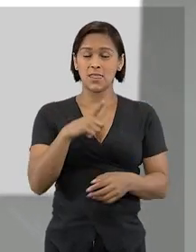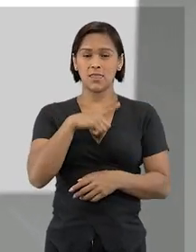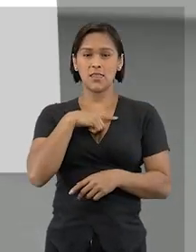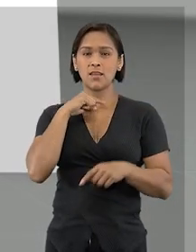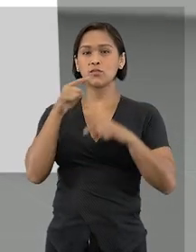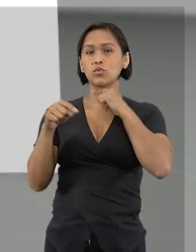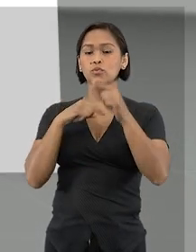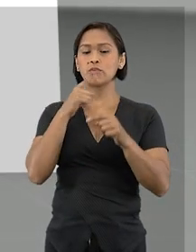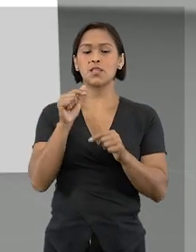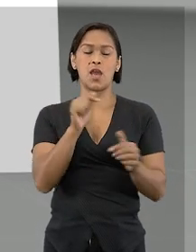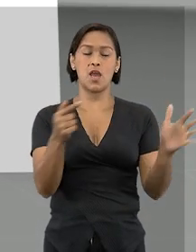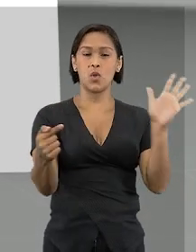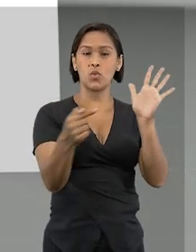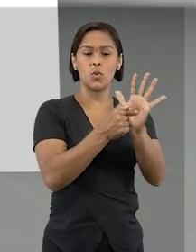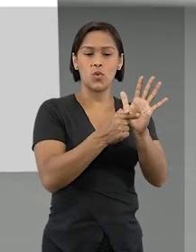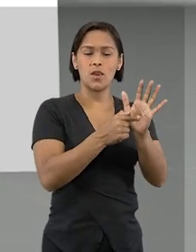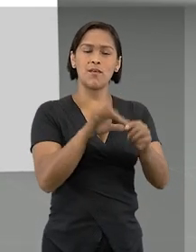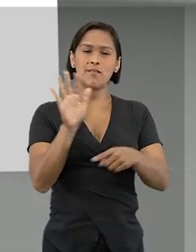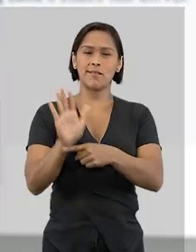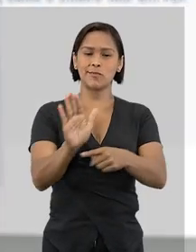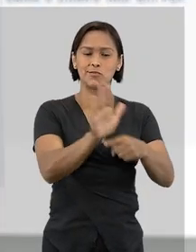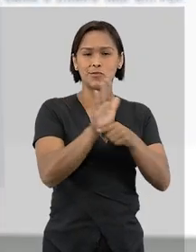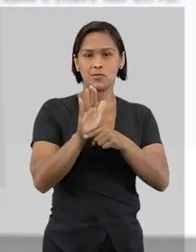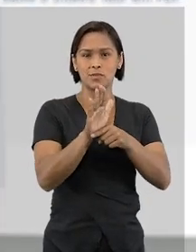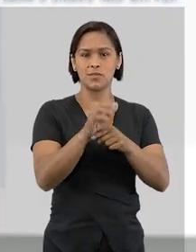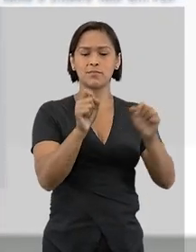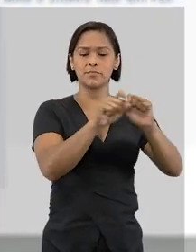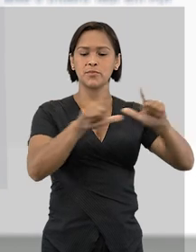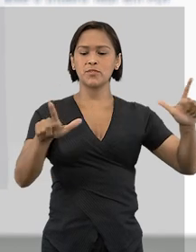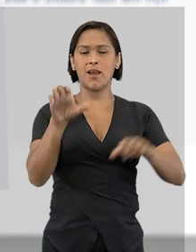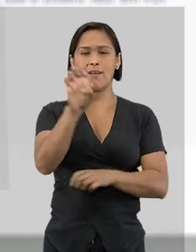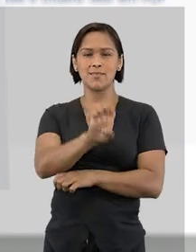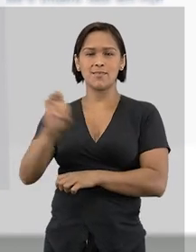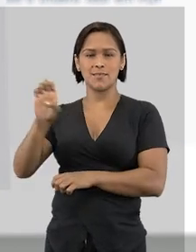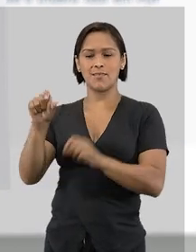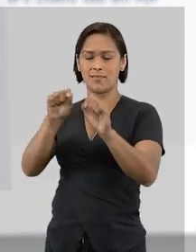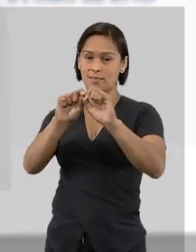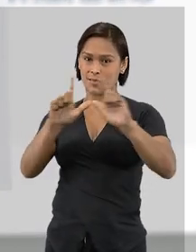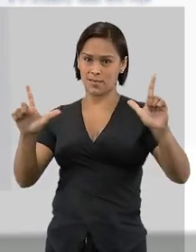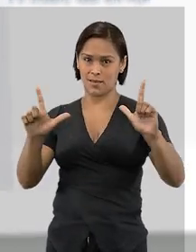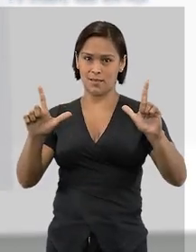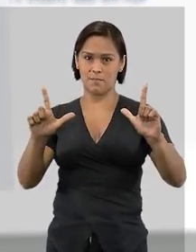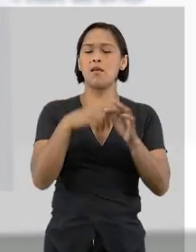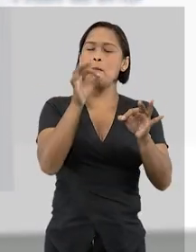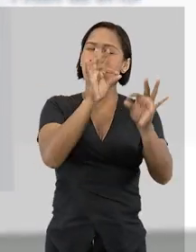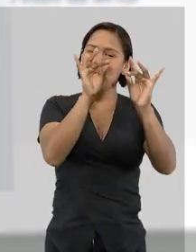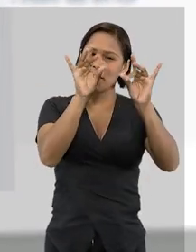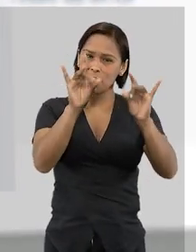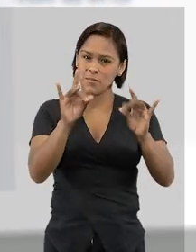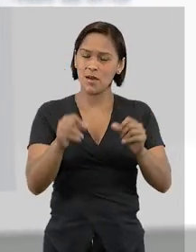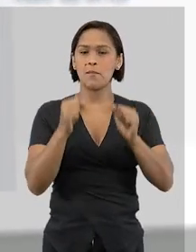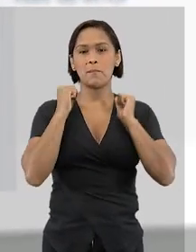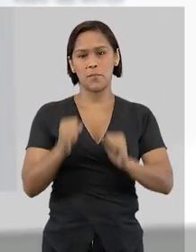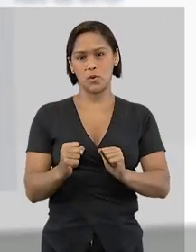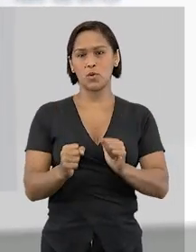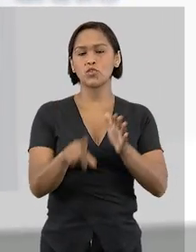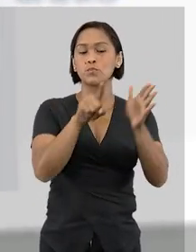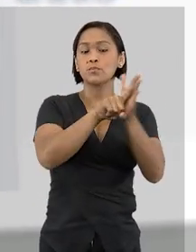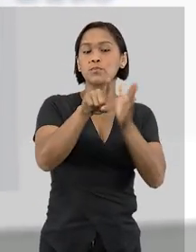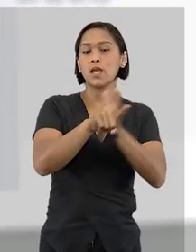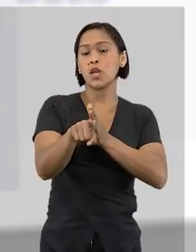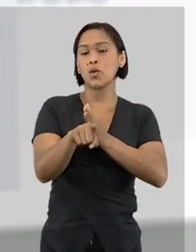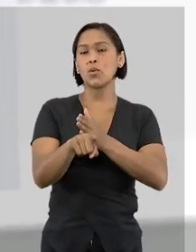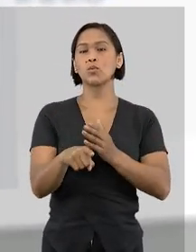Em caso de dúvidas, no campo Ajuda, você encontra Dicas de Pesquisa. Para mais detalhes, você também pode acessar o link